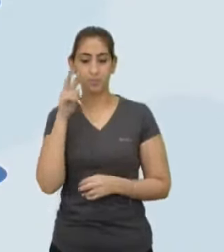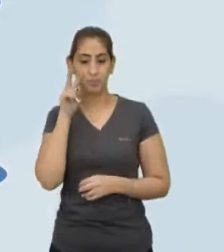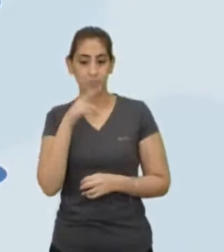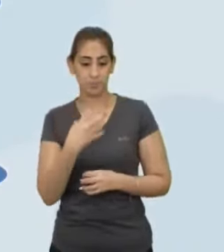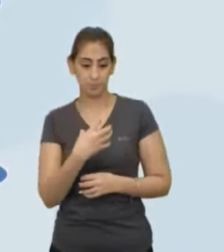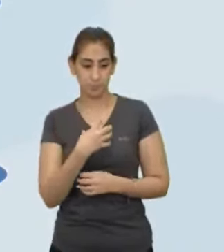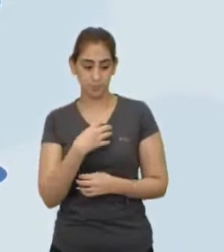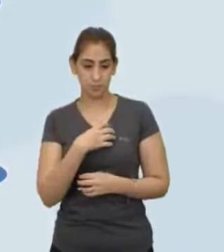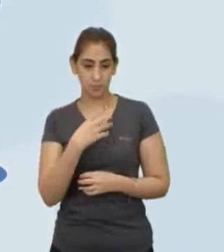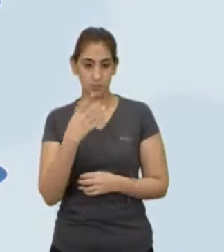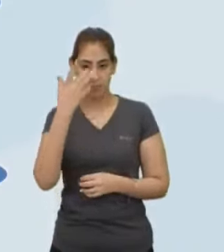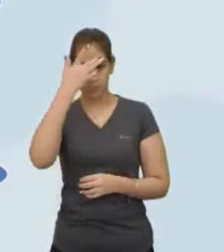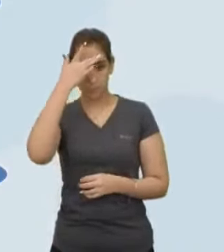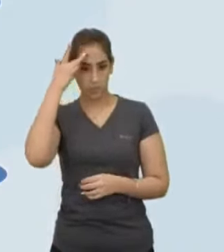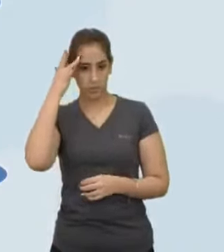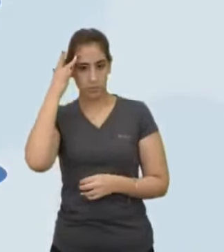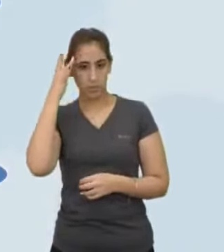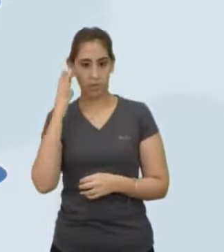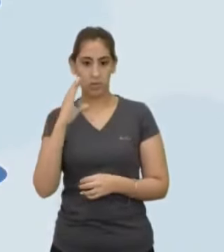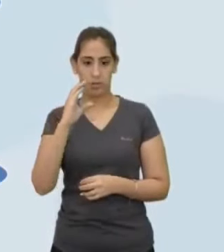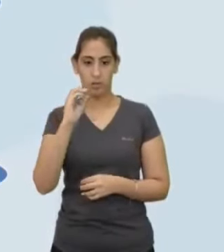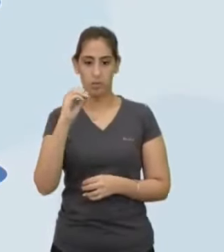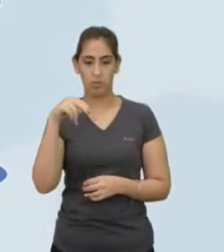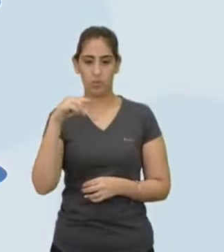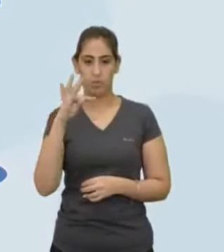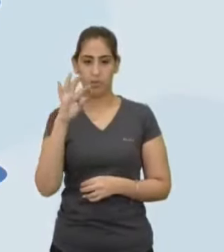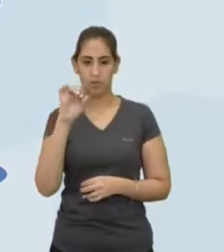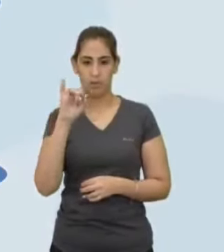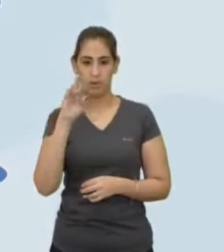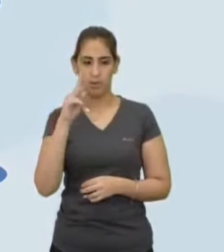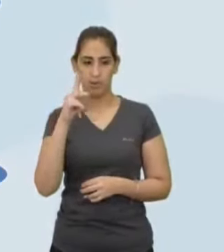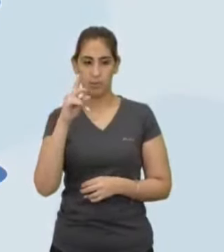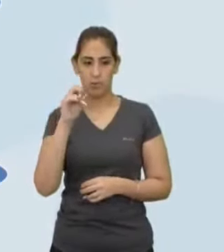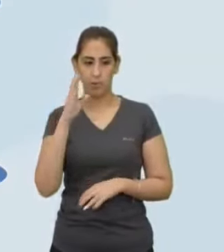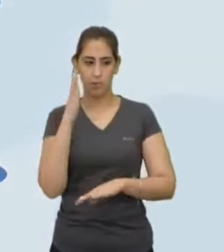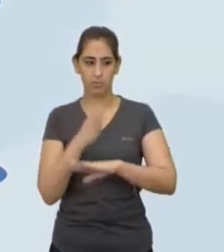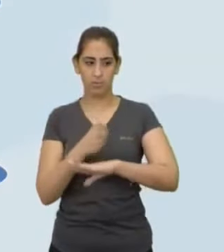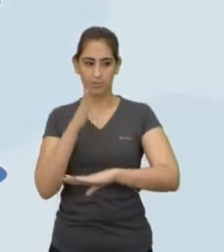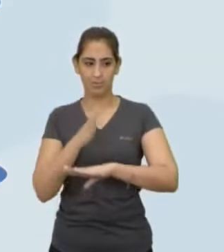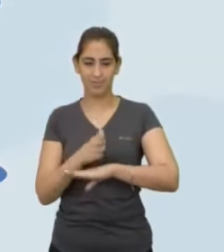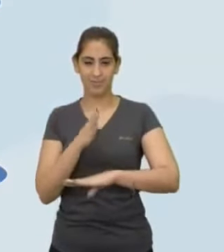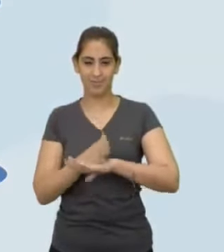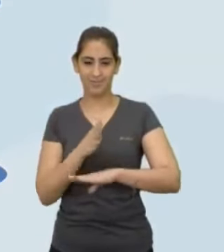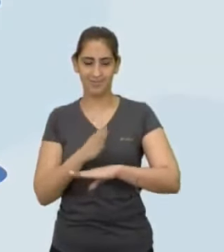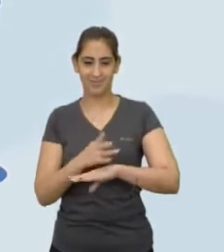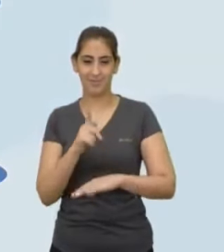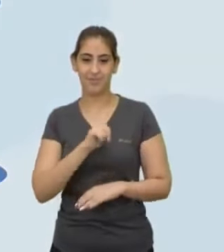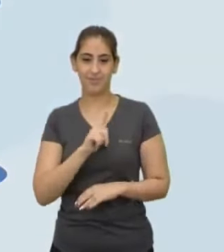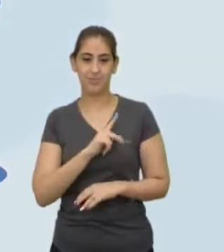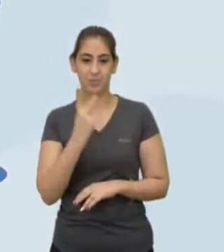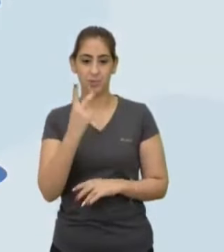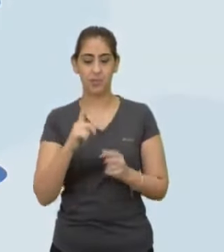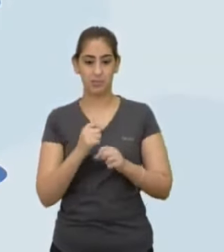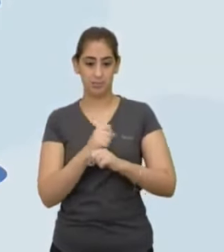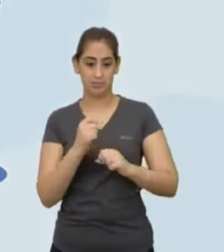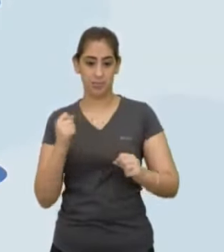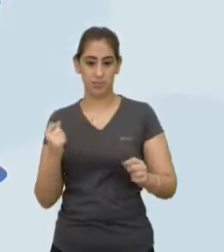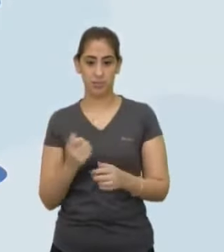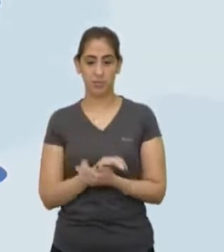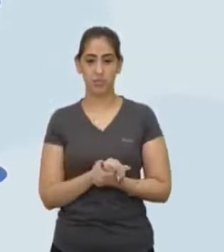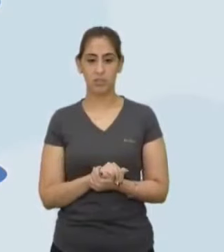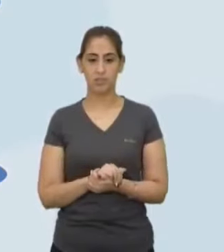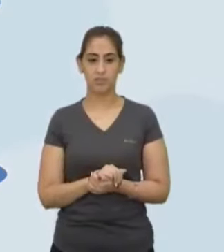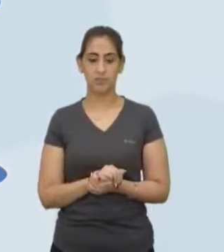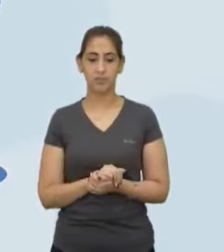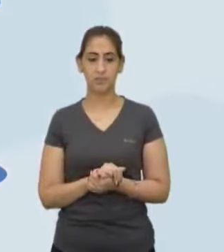contemporâneo Esse aparato militar Ele tem, por excelência, duas grandes funções Garantir a